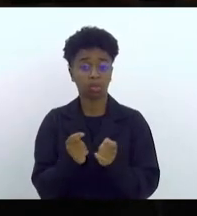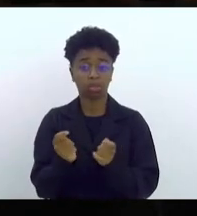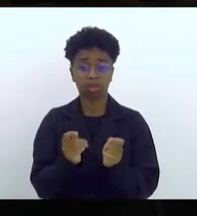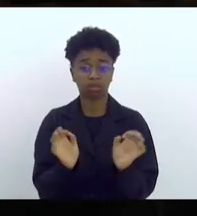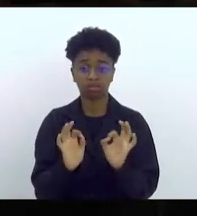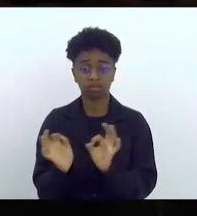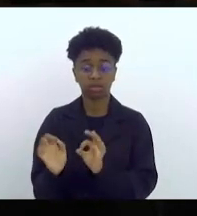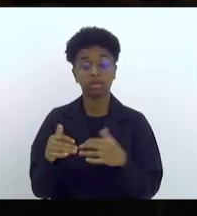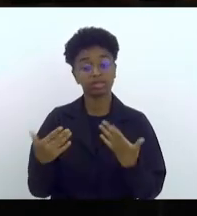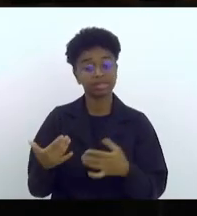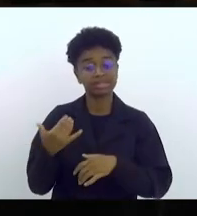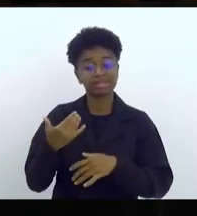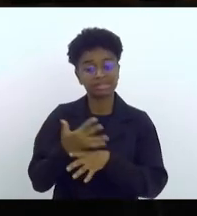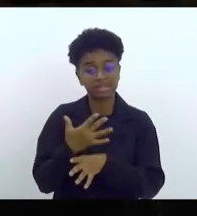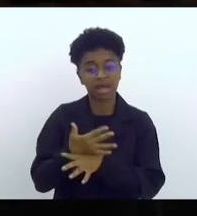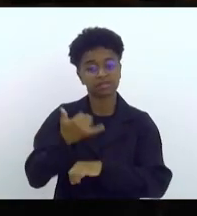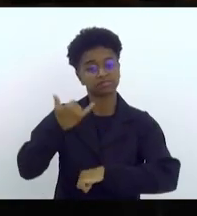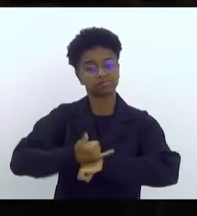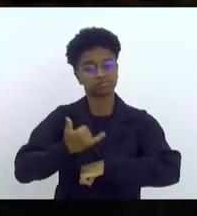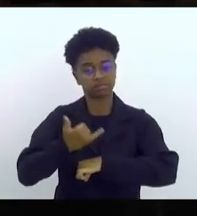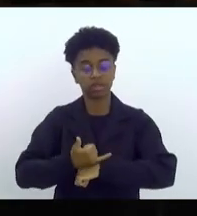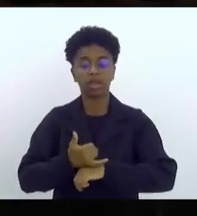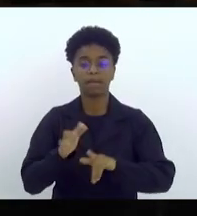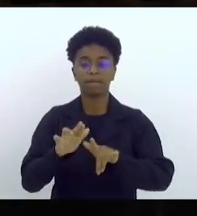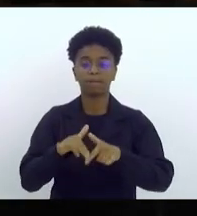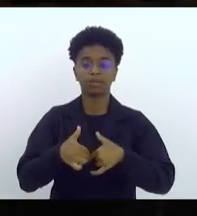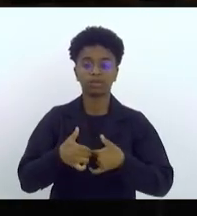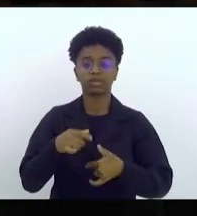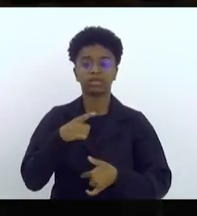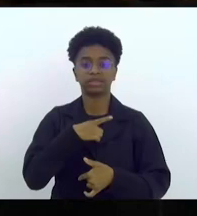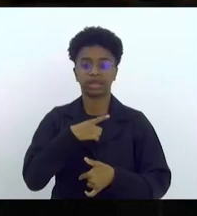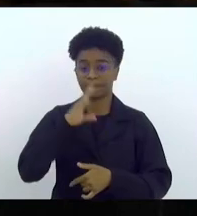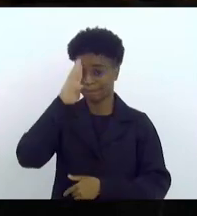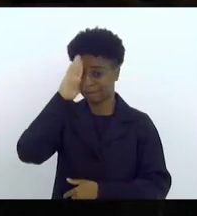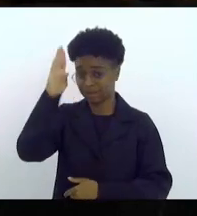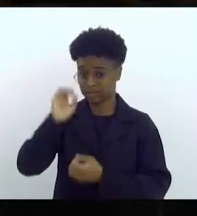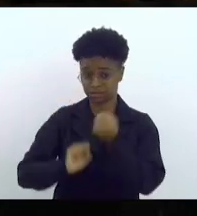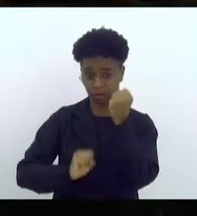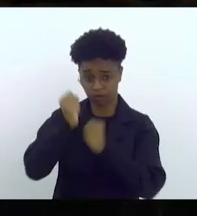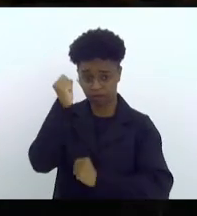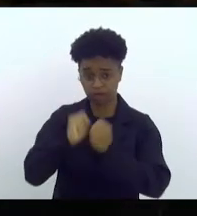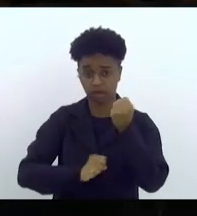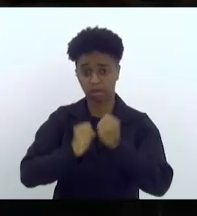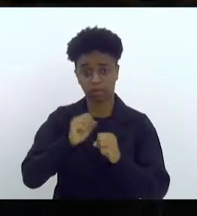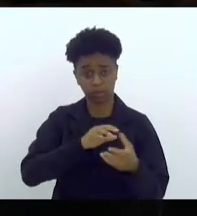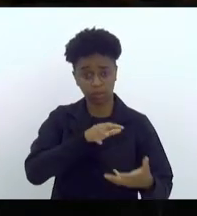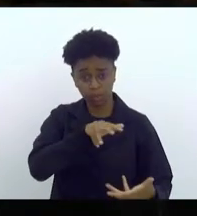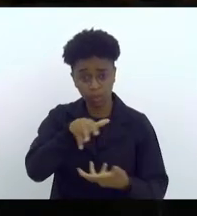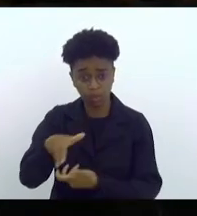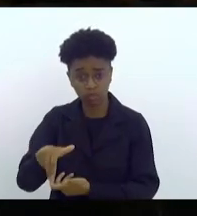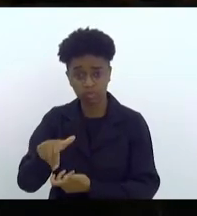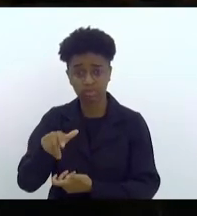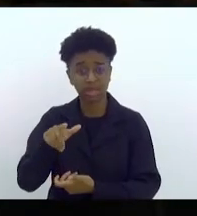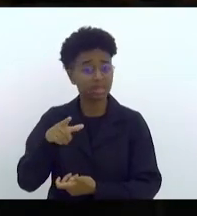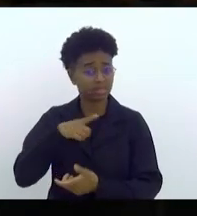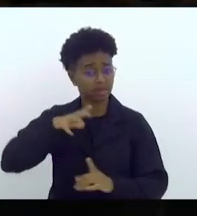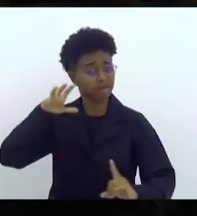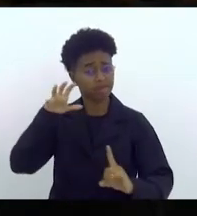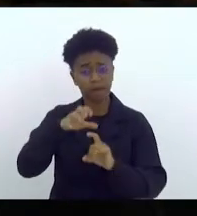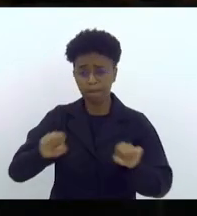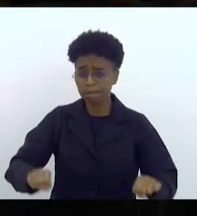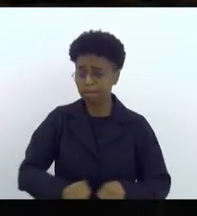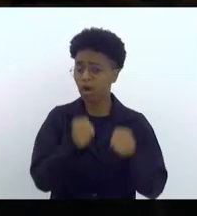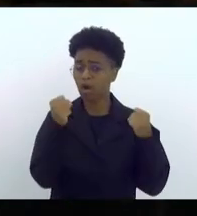E a cidade de Volta Redonda, por ter uma das maiores siderúrgicas do mundo, é profundamente impactada